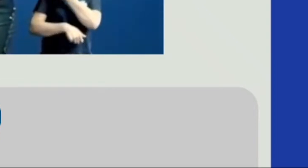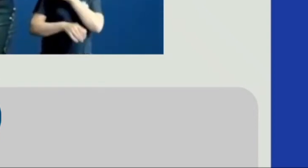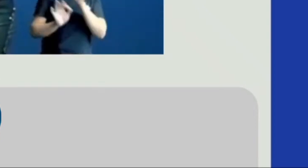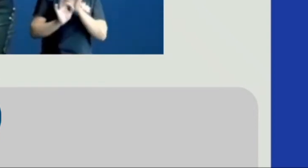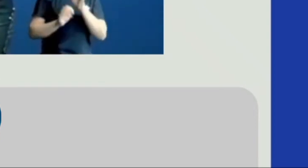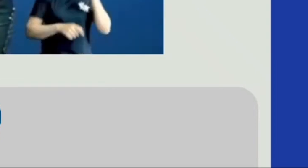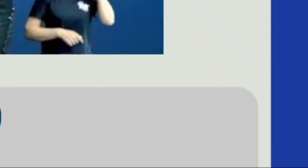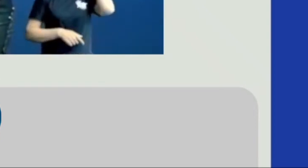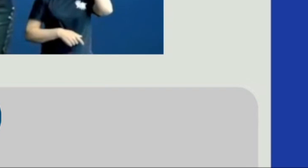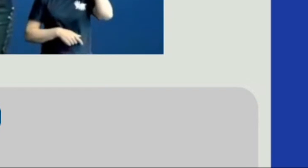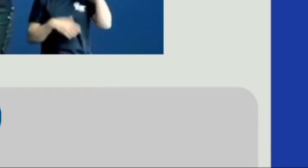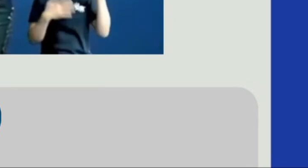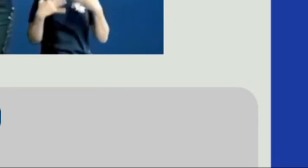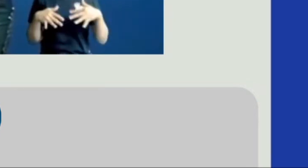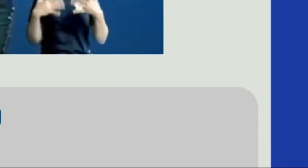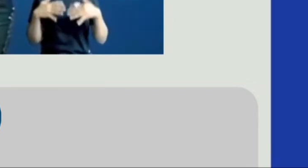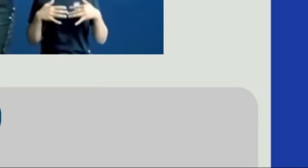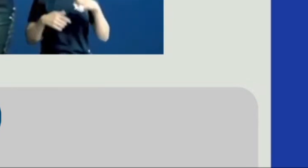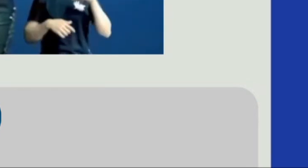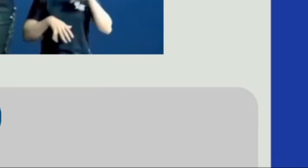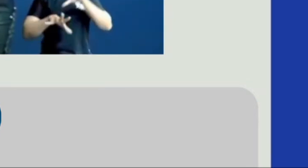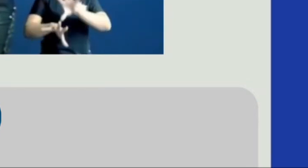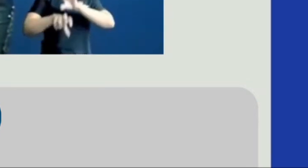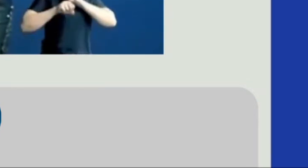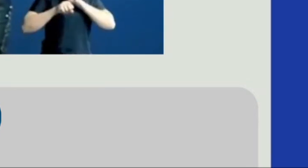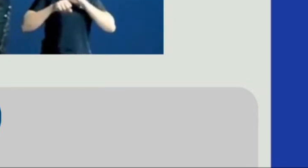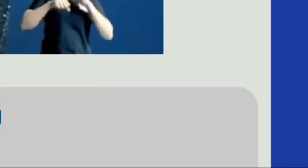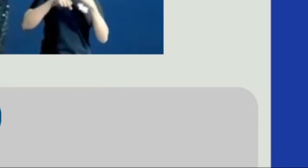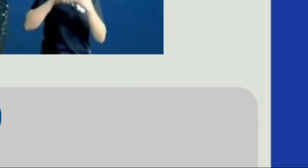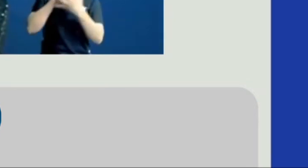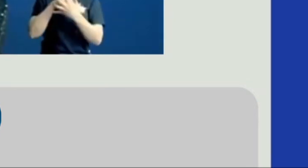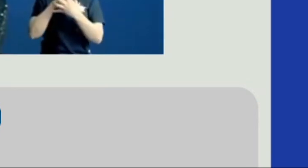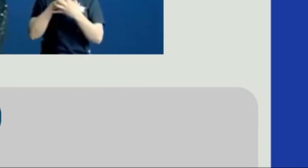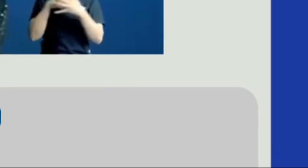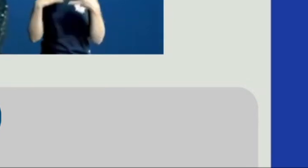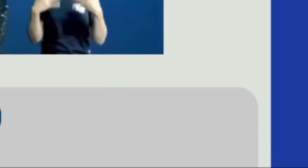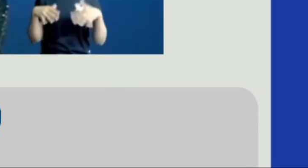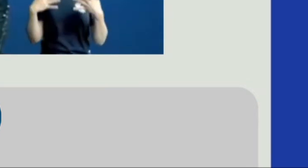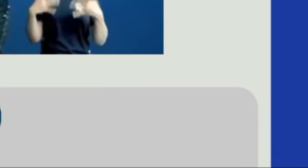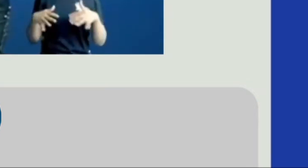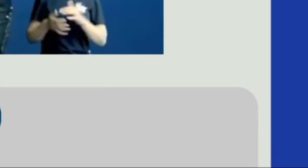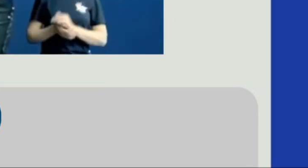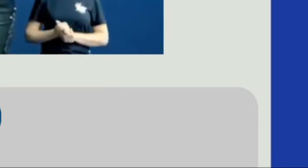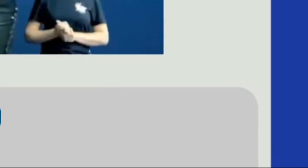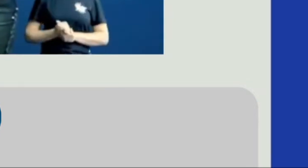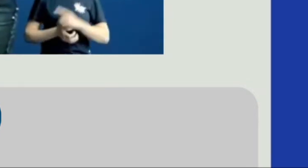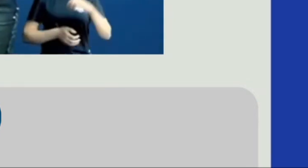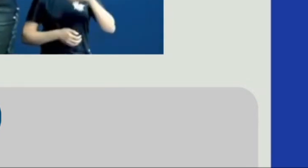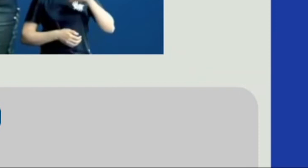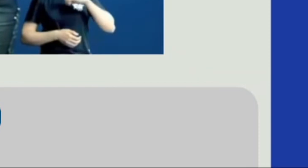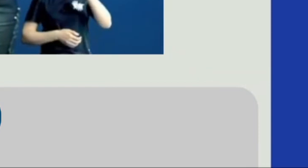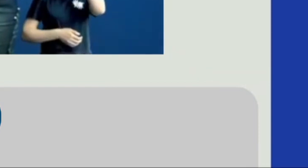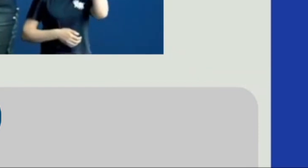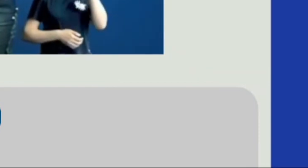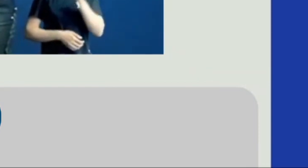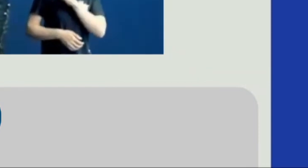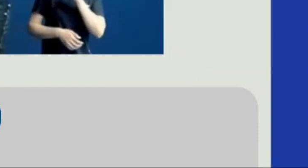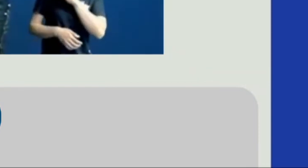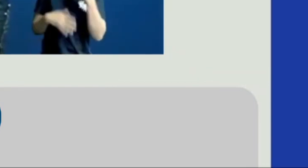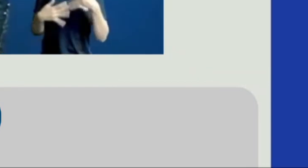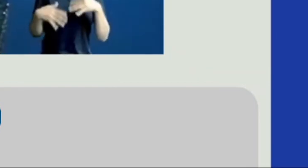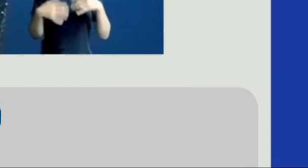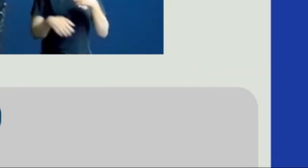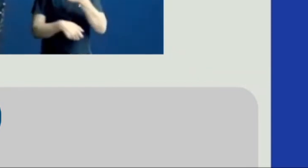você não se imuniza isso é muito arriscado. Tem mais chances de pegar o vírus maldiçoado.